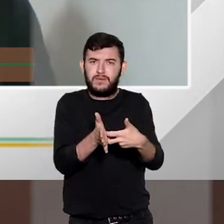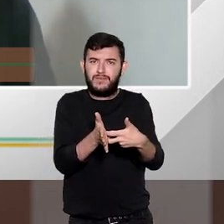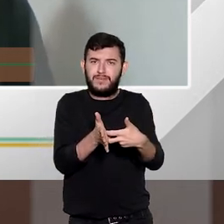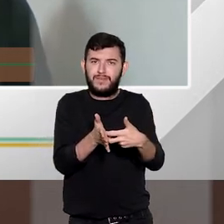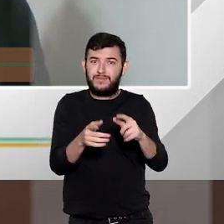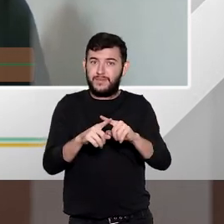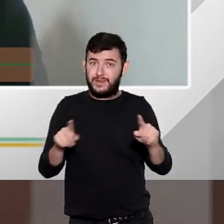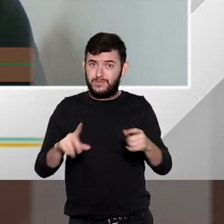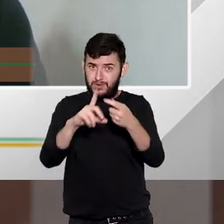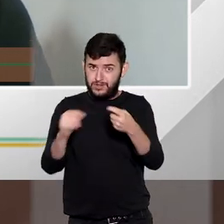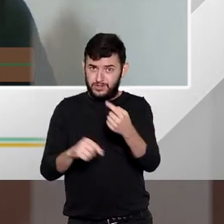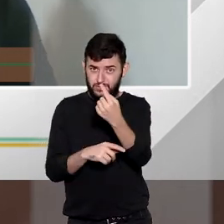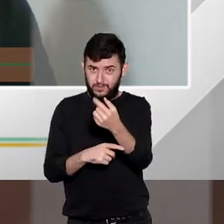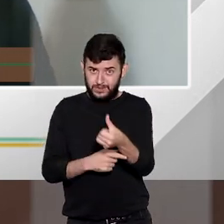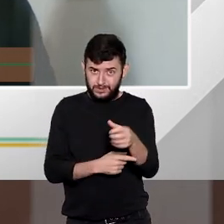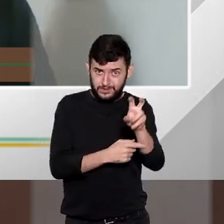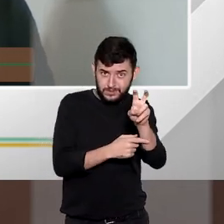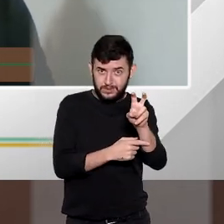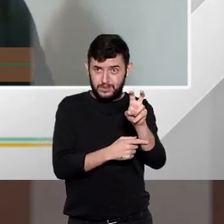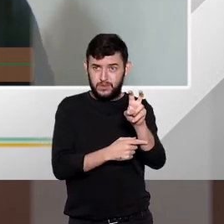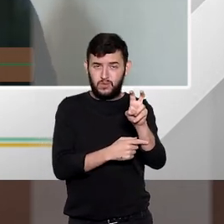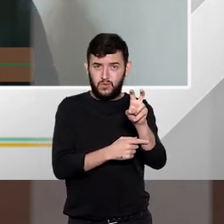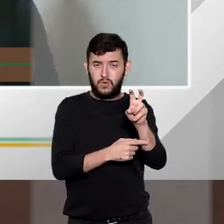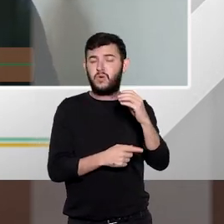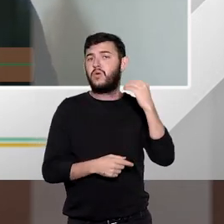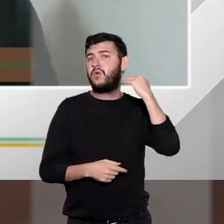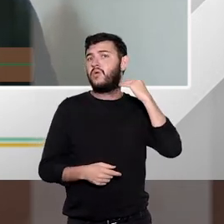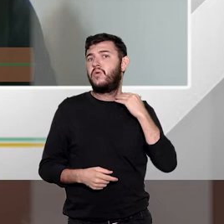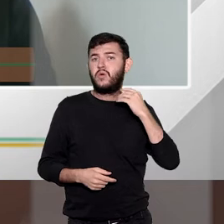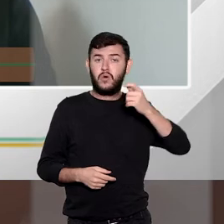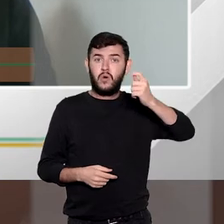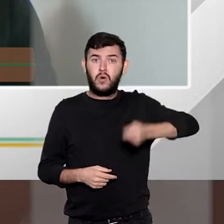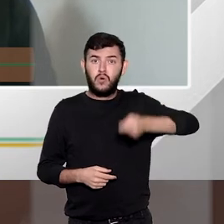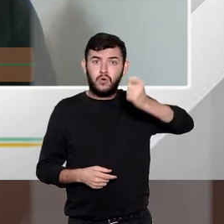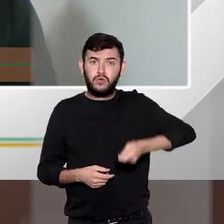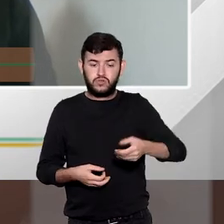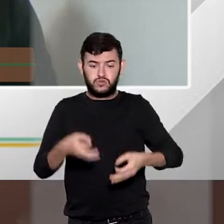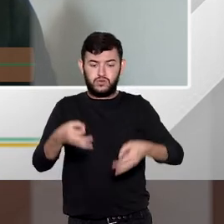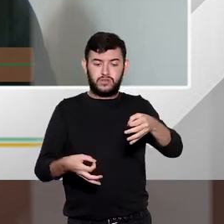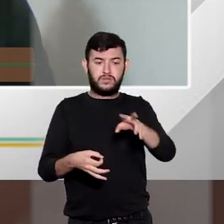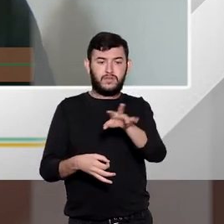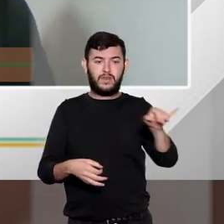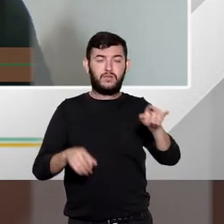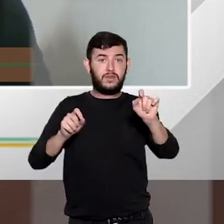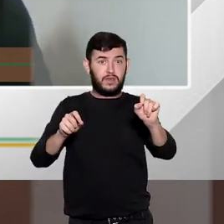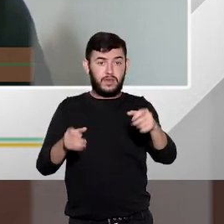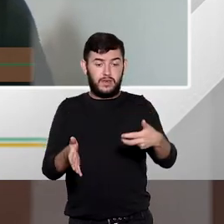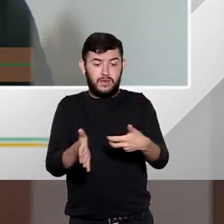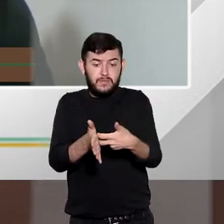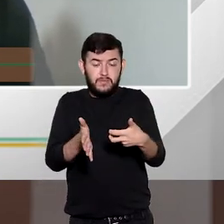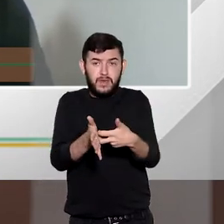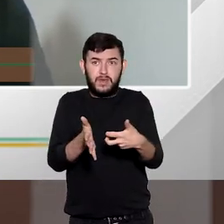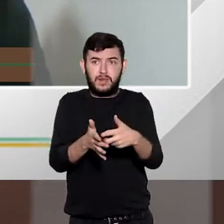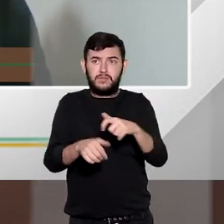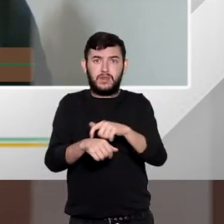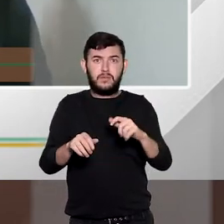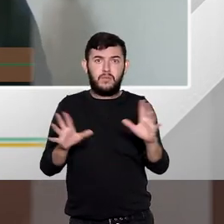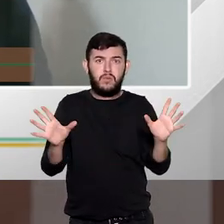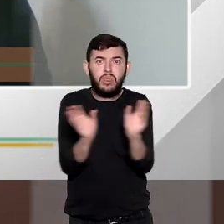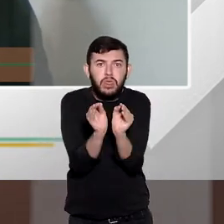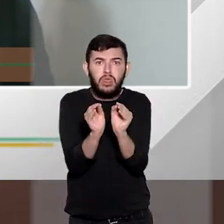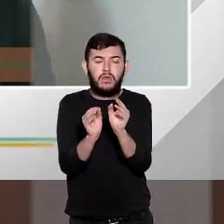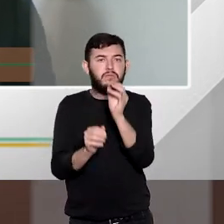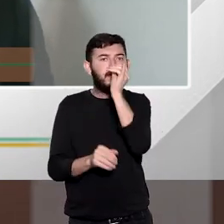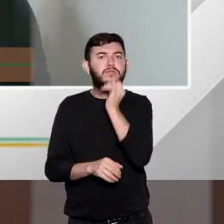65, não teria óbice ao juiz fixar, por exemplo, a pena abaixo do mínimo legal presente uma circunstância atenuante. por exemplo,